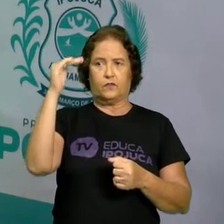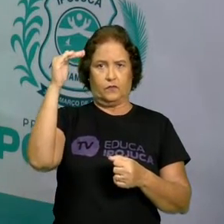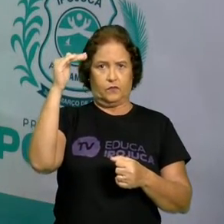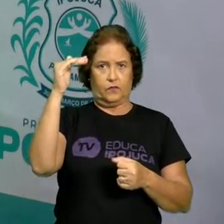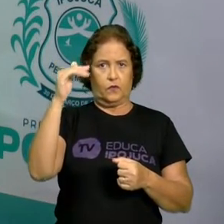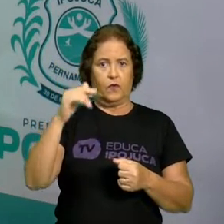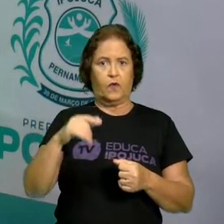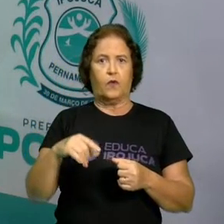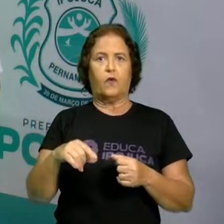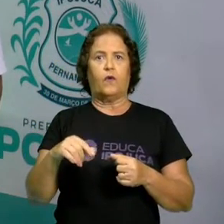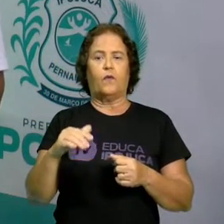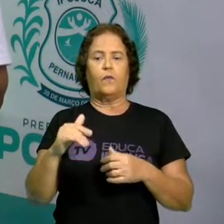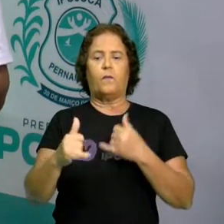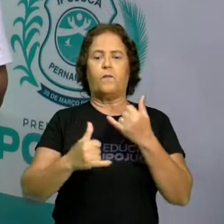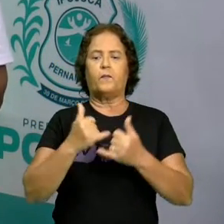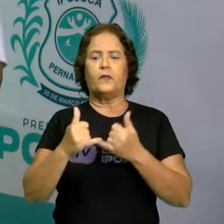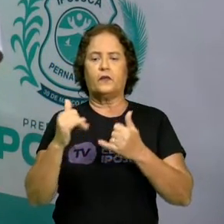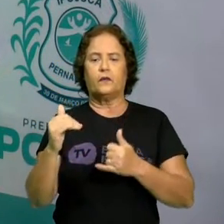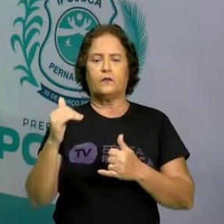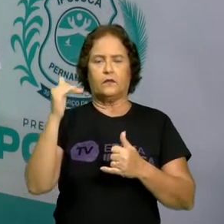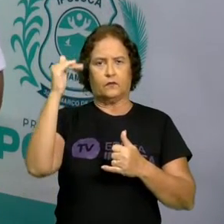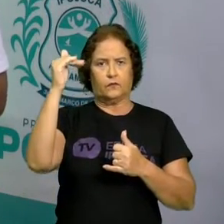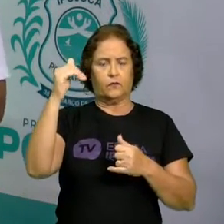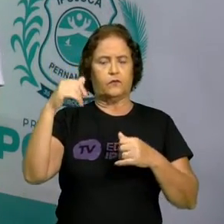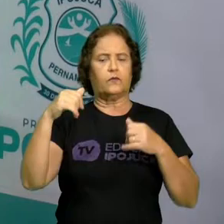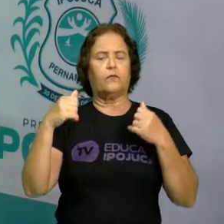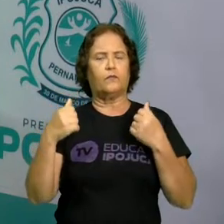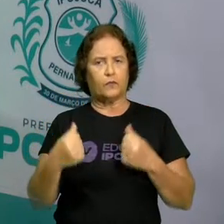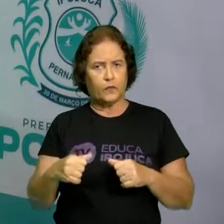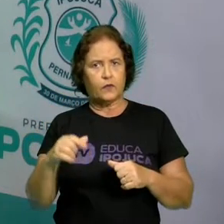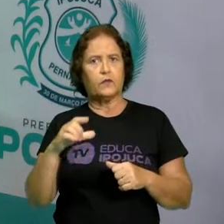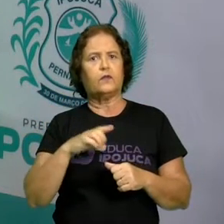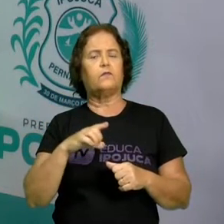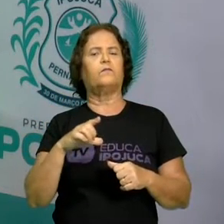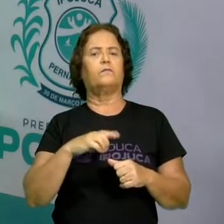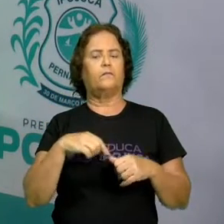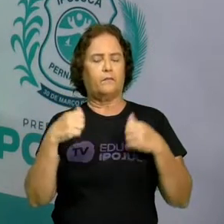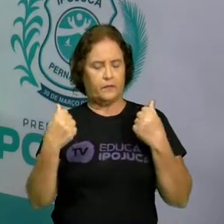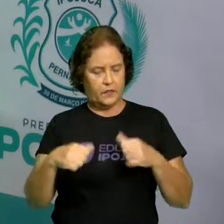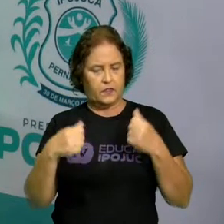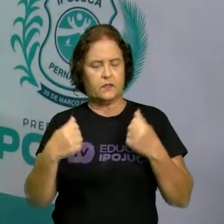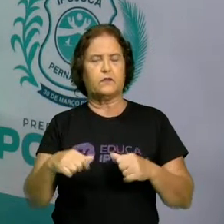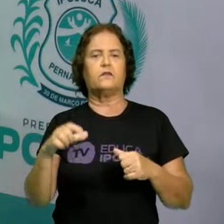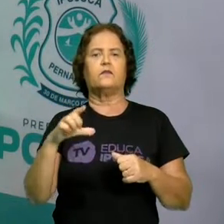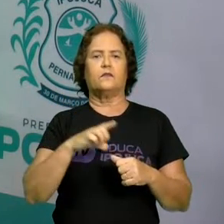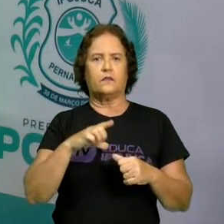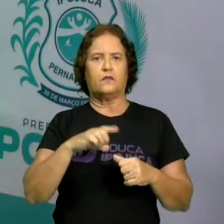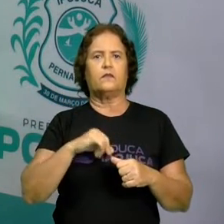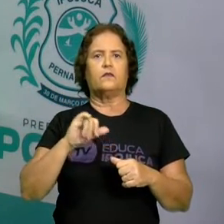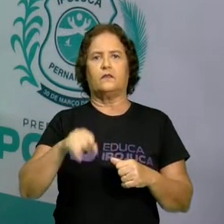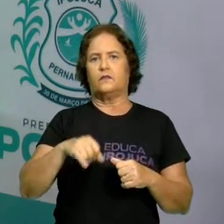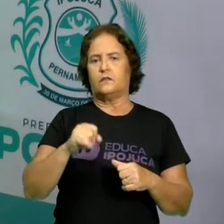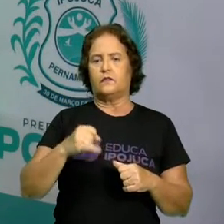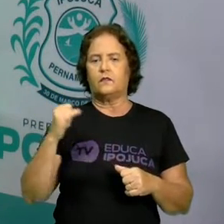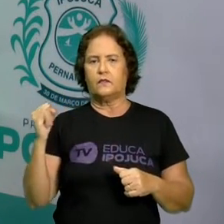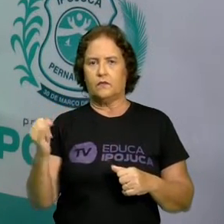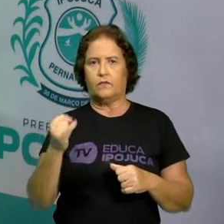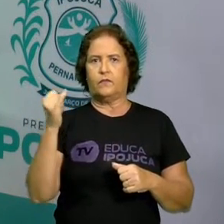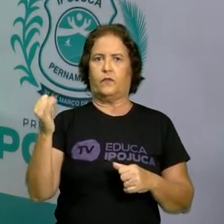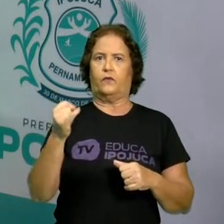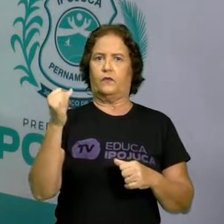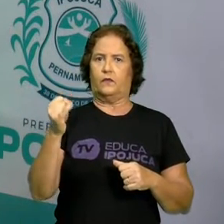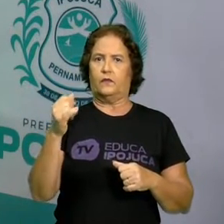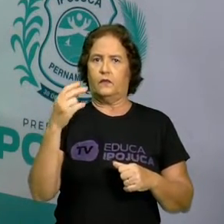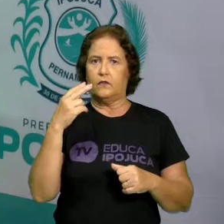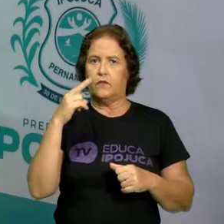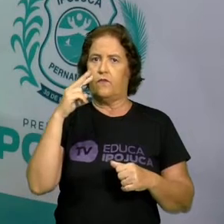brincar na fase adulta. Deve existir? Deve sim existir. E é muito importante que tudo isso seja visualizado de uma